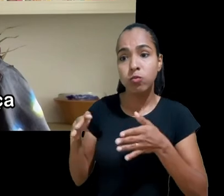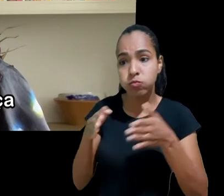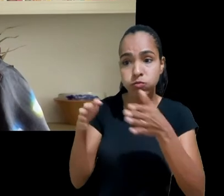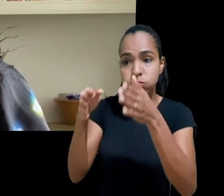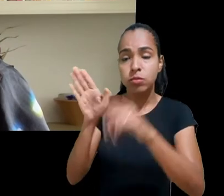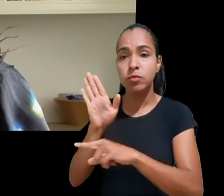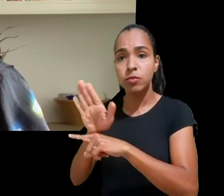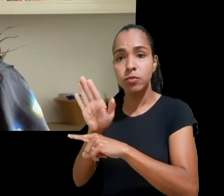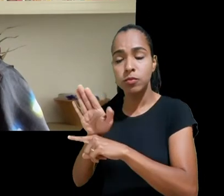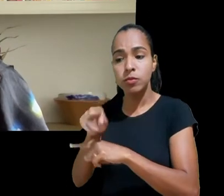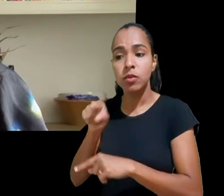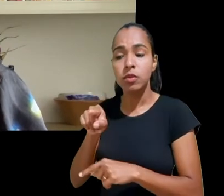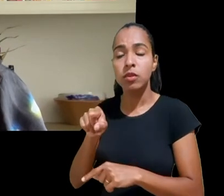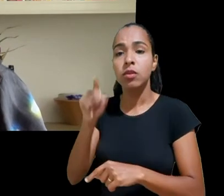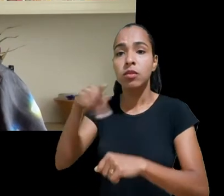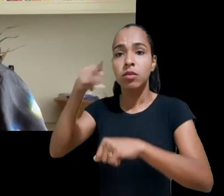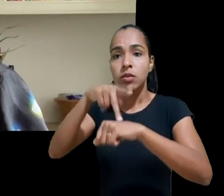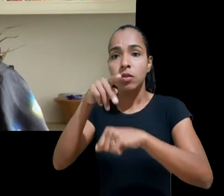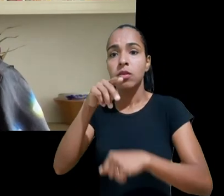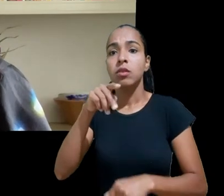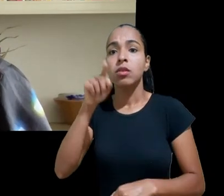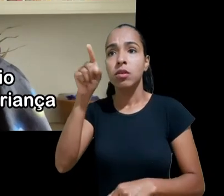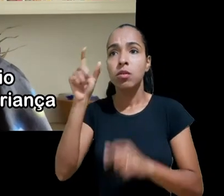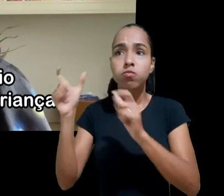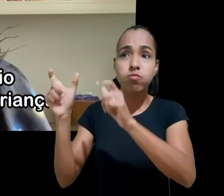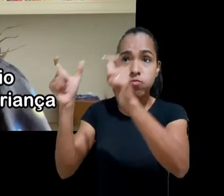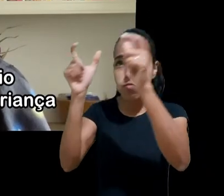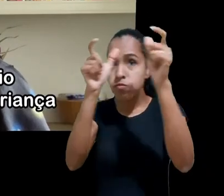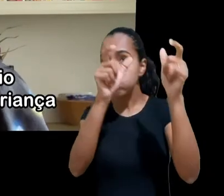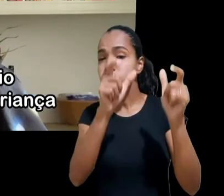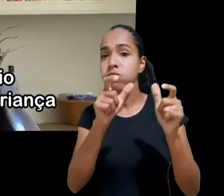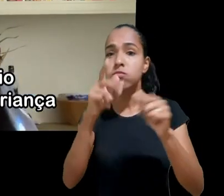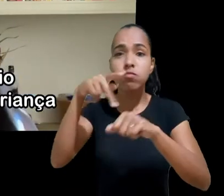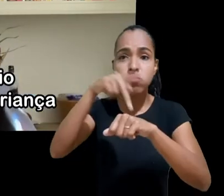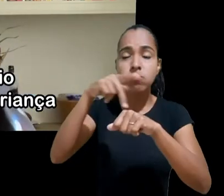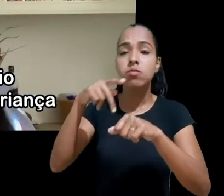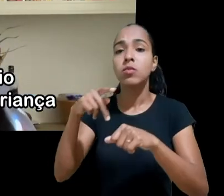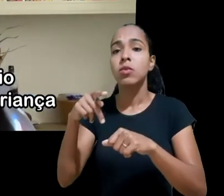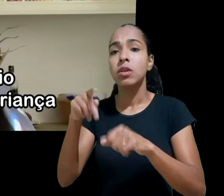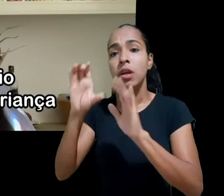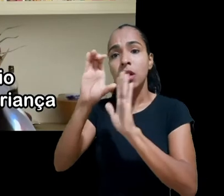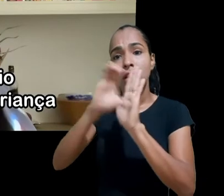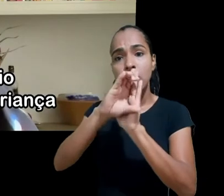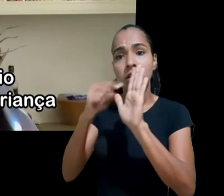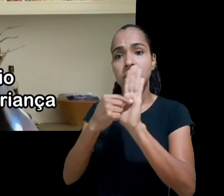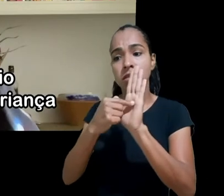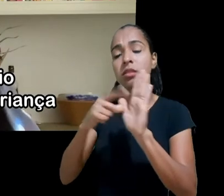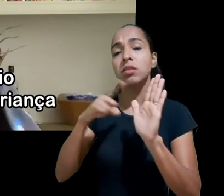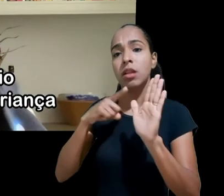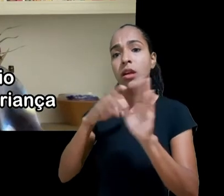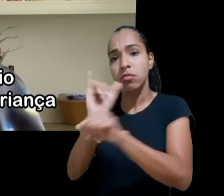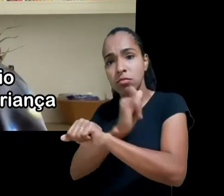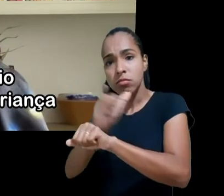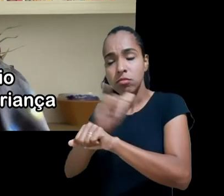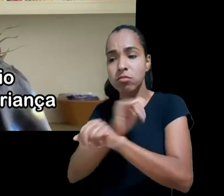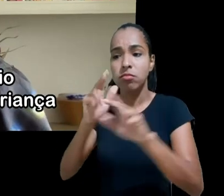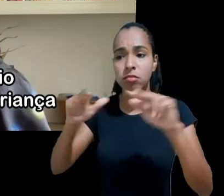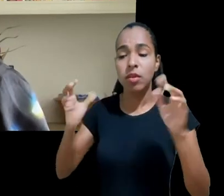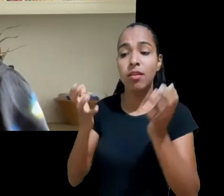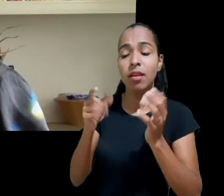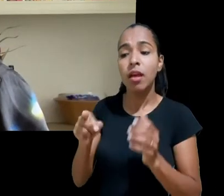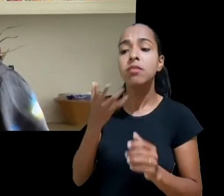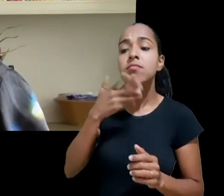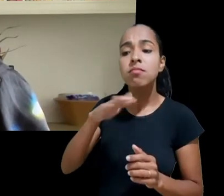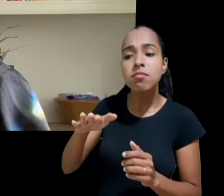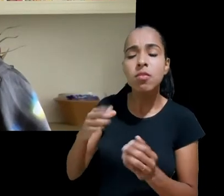na Holanda na França e na Irlanda que tem um projeto de código todos seguem o mesmo princípio de introduzir o melhor interesse da criança às leis de proteção de